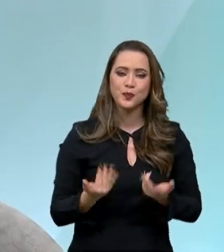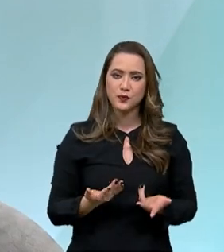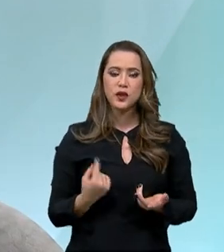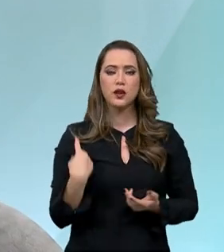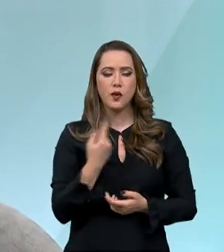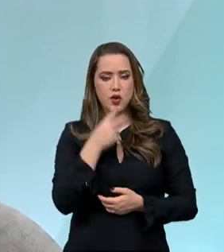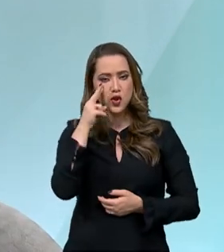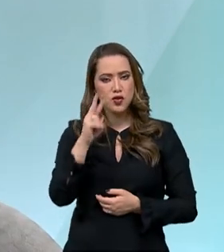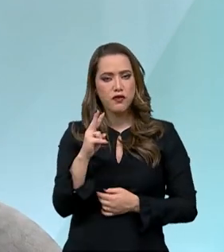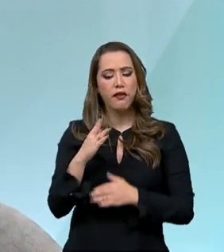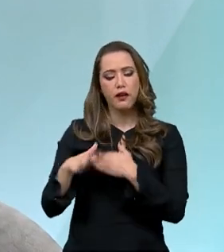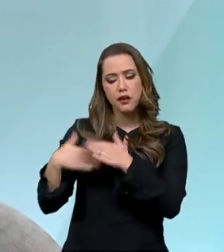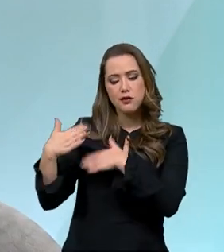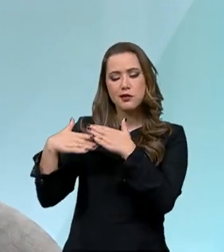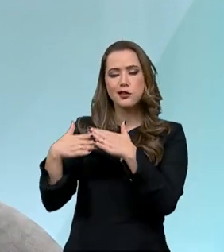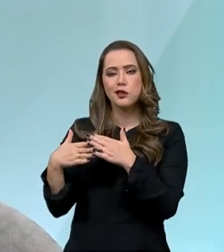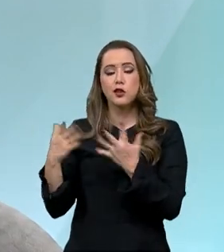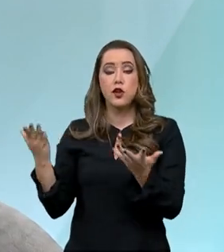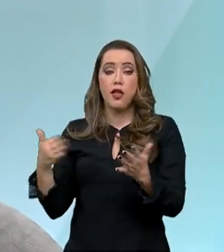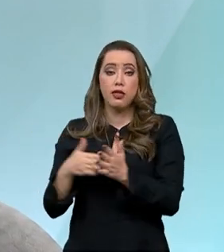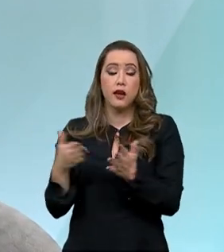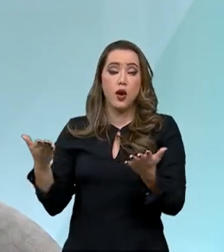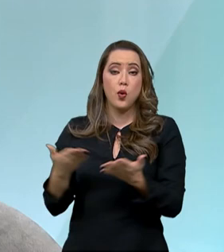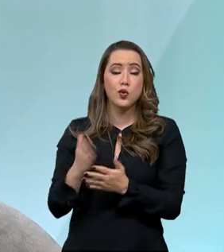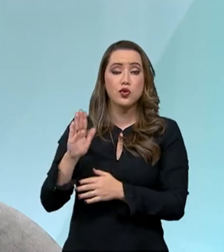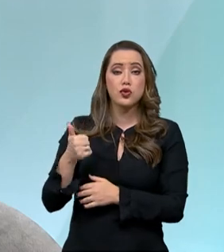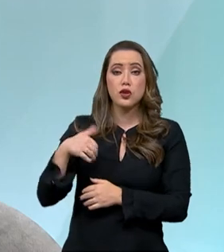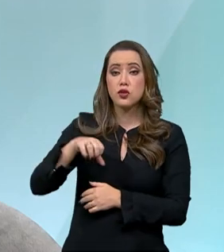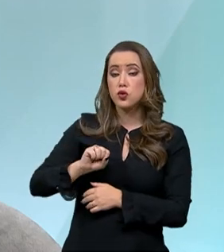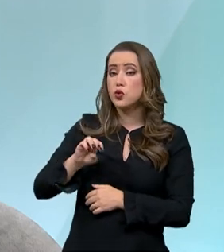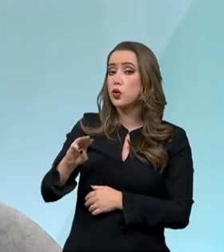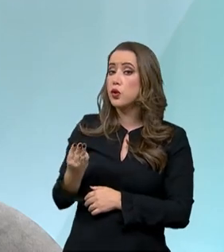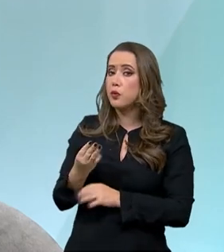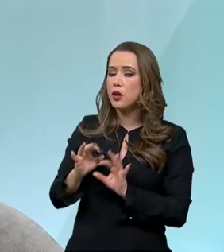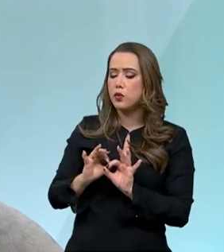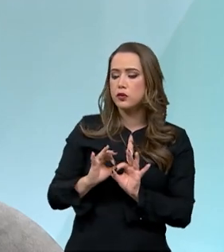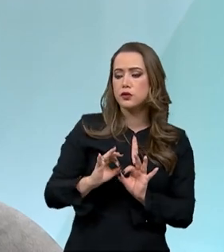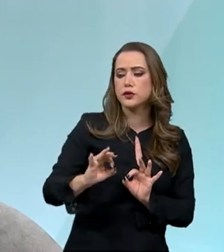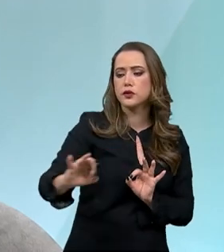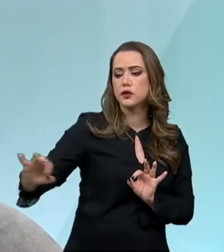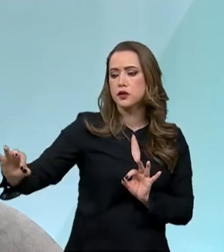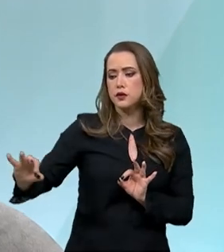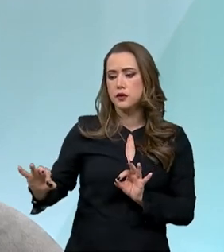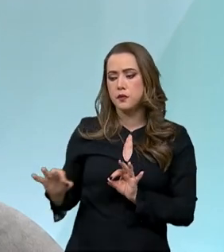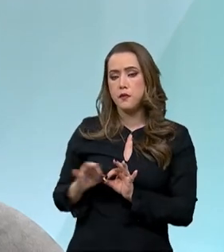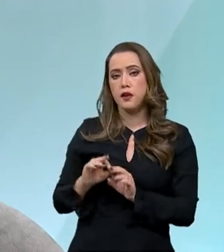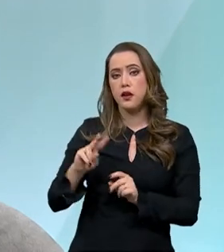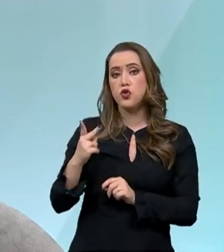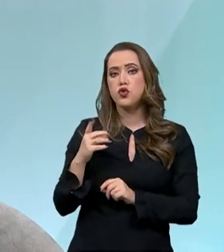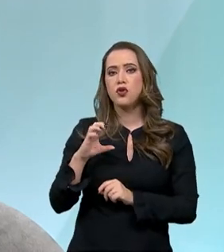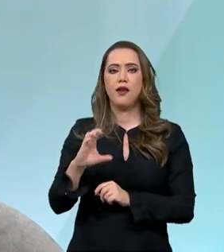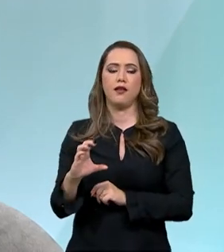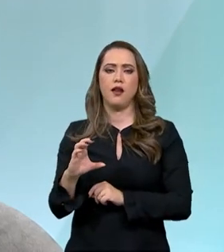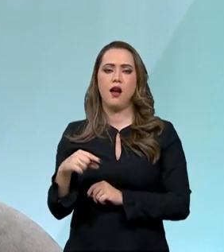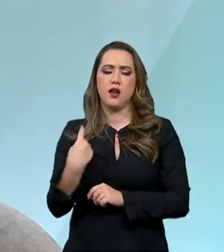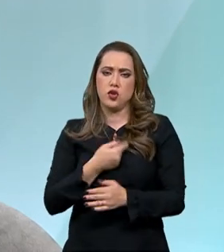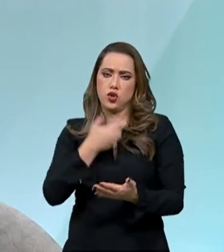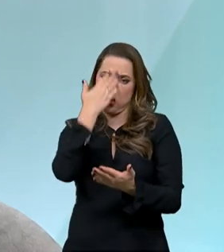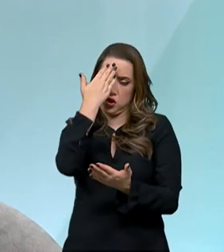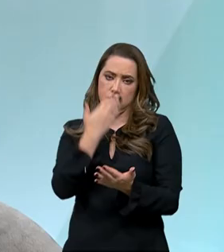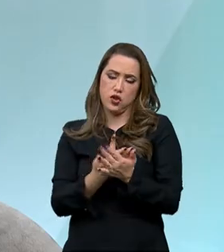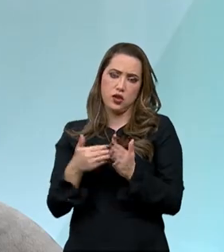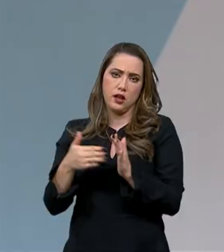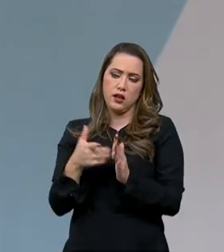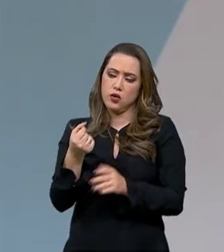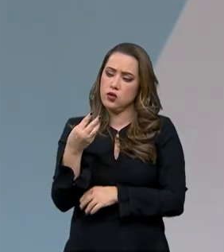e nós entendemos que até hoje já são 18 milhões de hectares. Nós acreditamos que até 2030 nós vamos passar de 30 milhões de